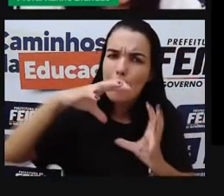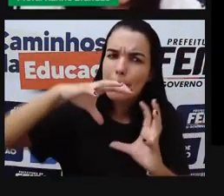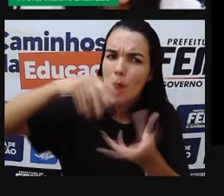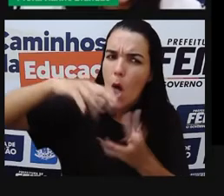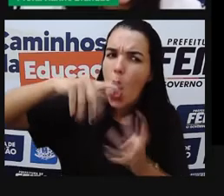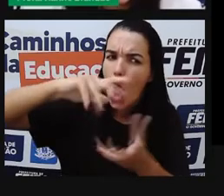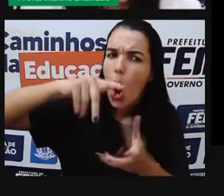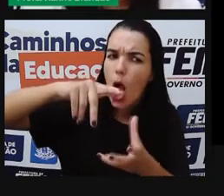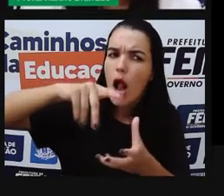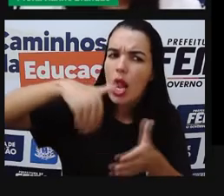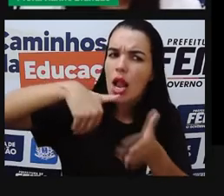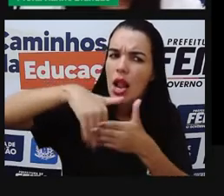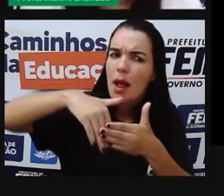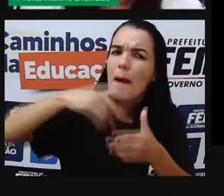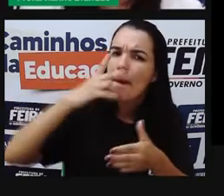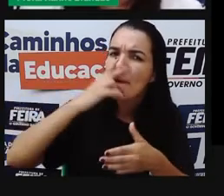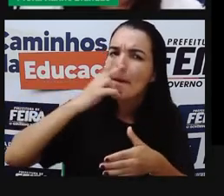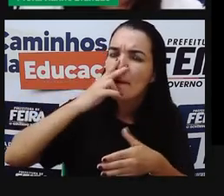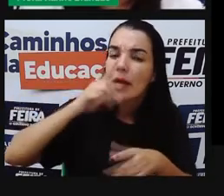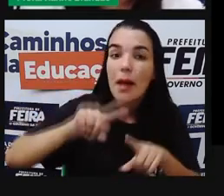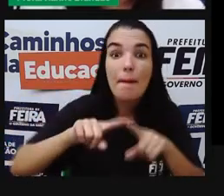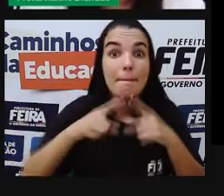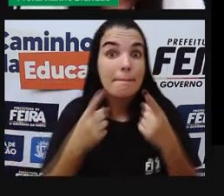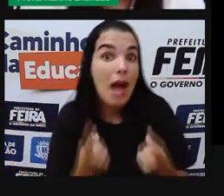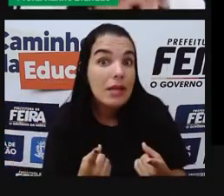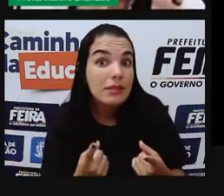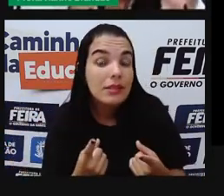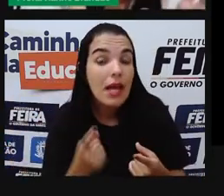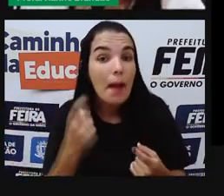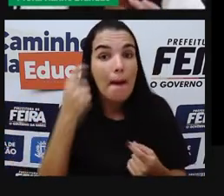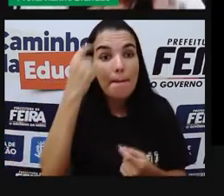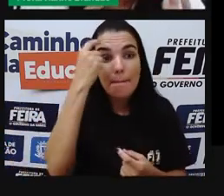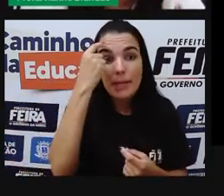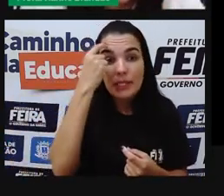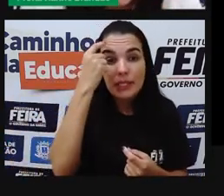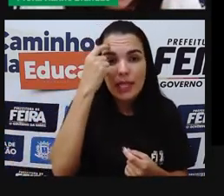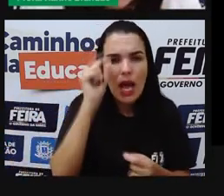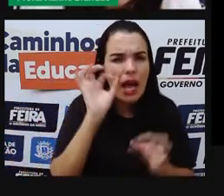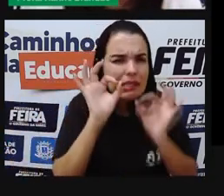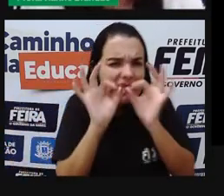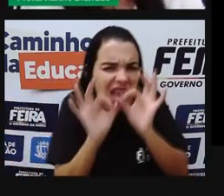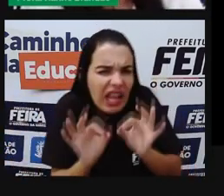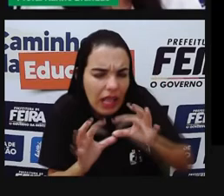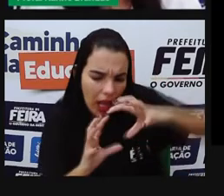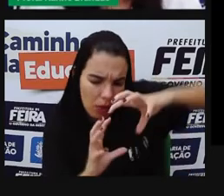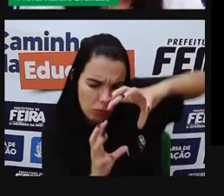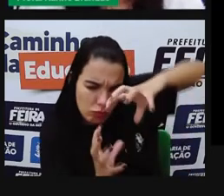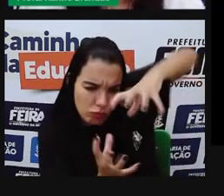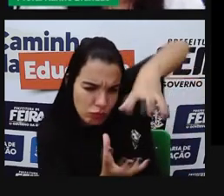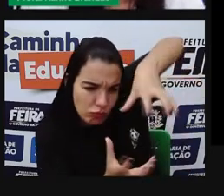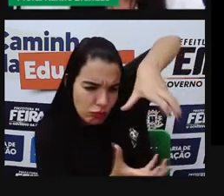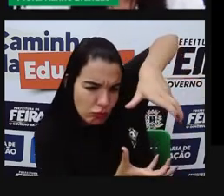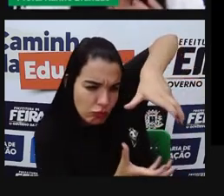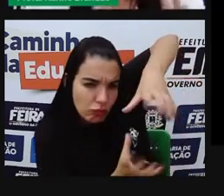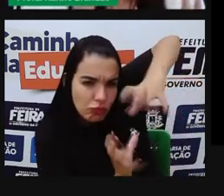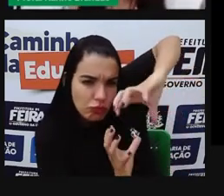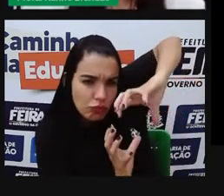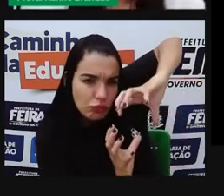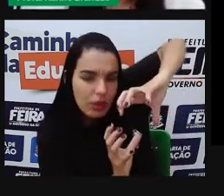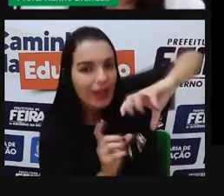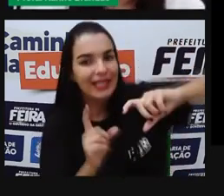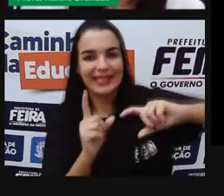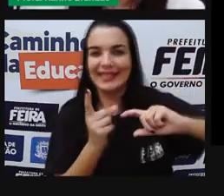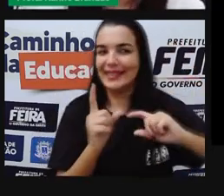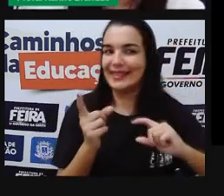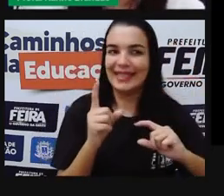superfície da Terra, ela é redondinha, perfeitinha? Não. Essa superfície